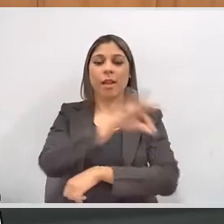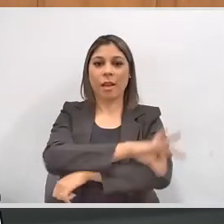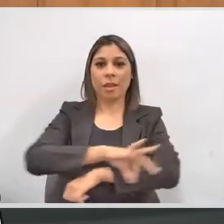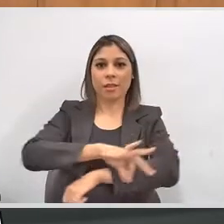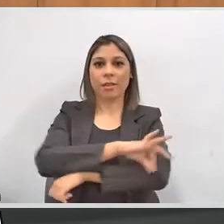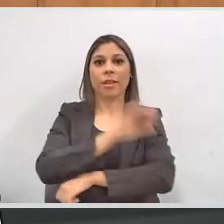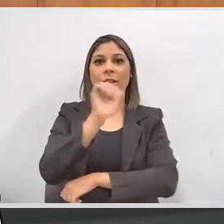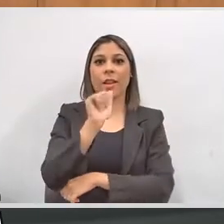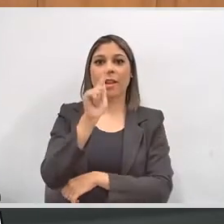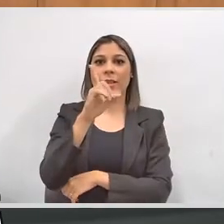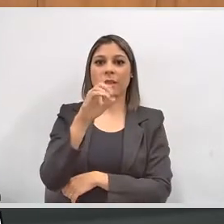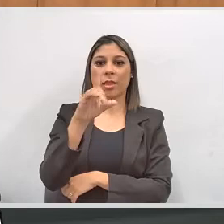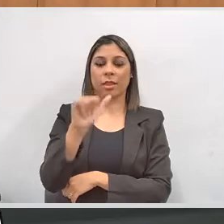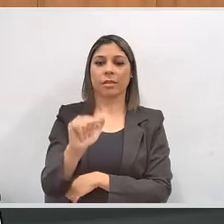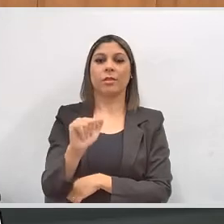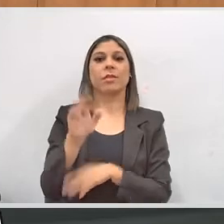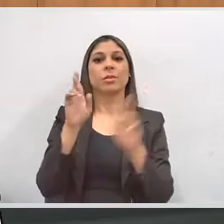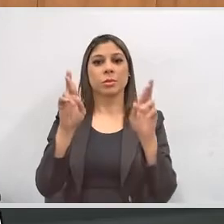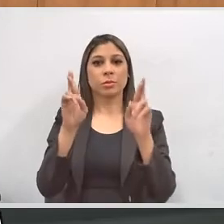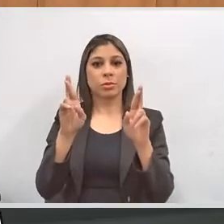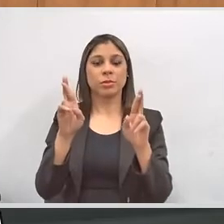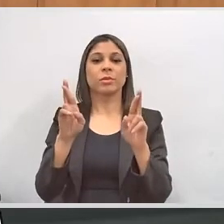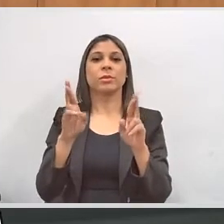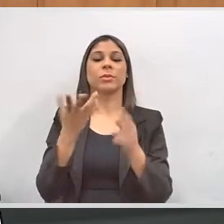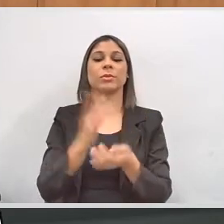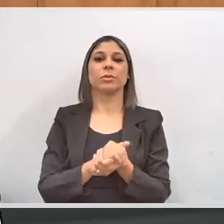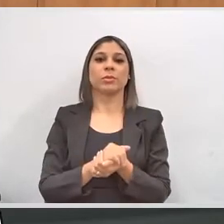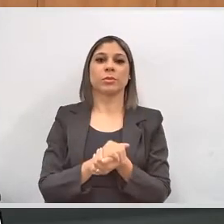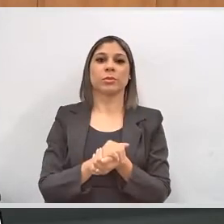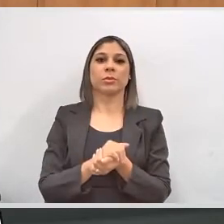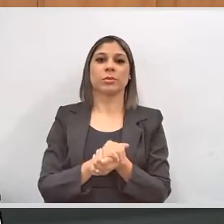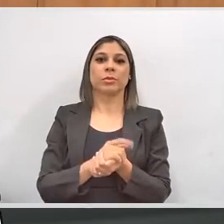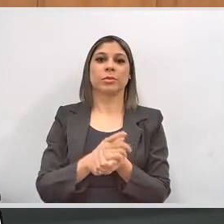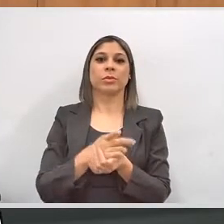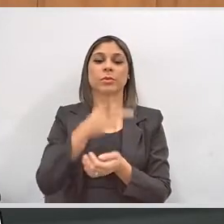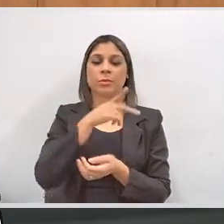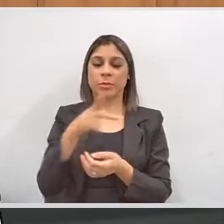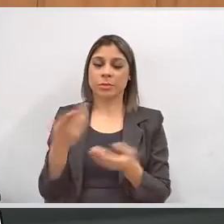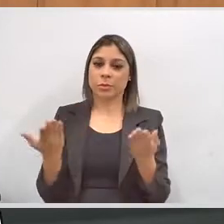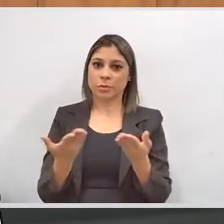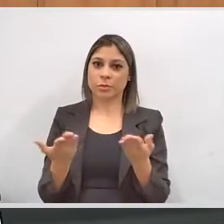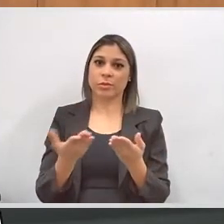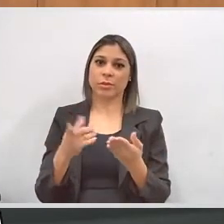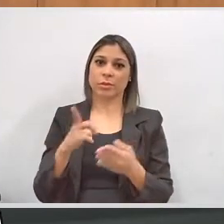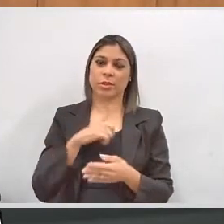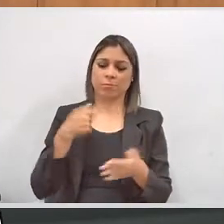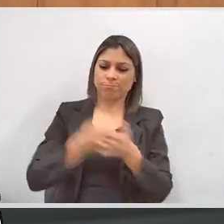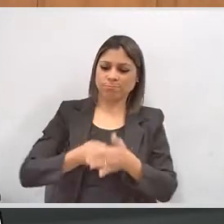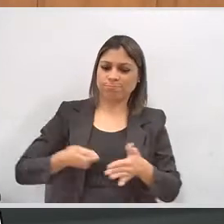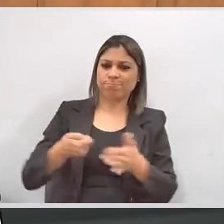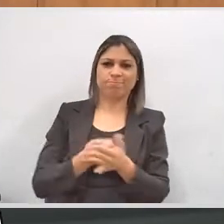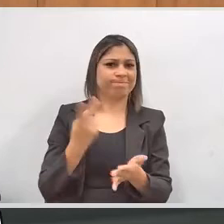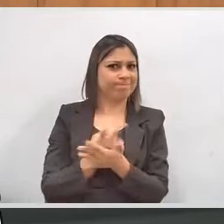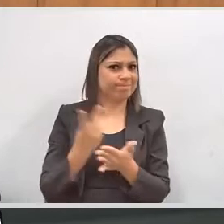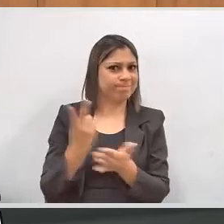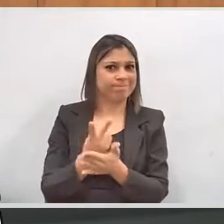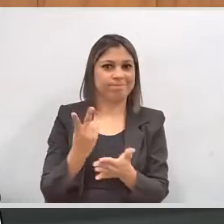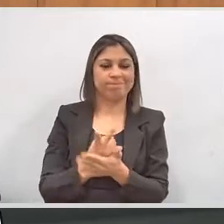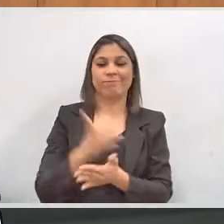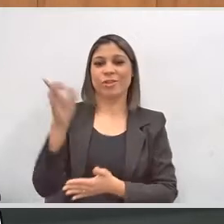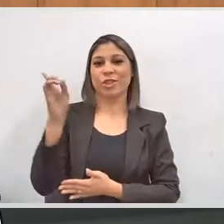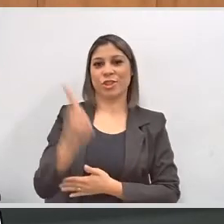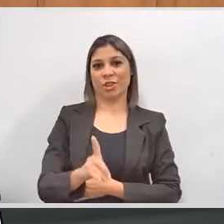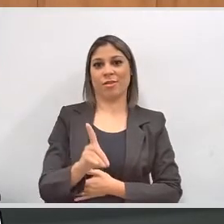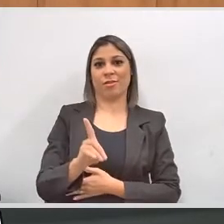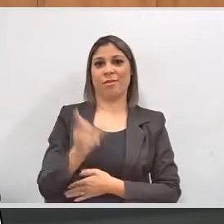arquiteta Agda Nery, que presidiu a comissão até aqui, constante e irredutível, lutadora